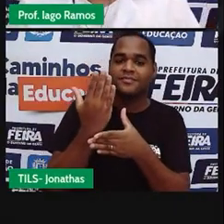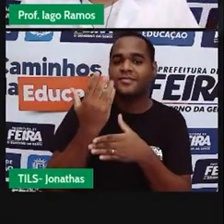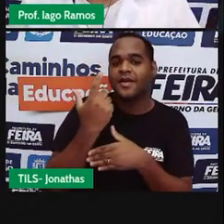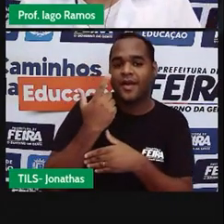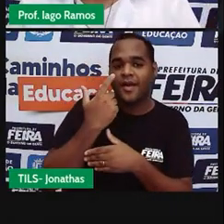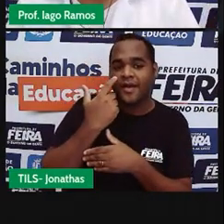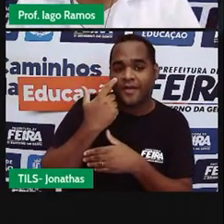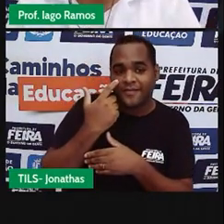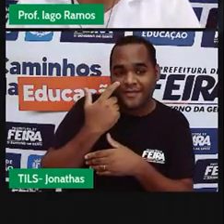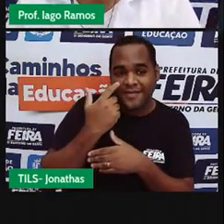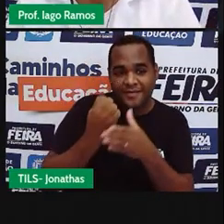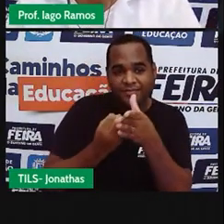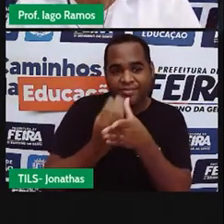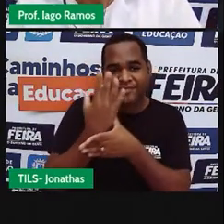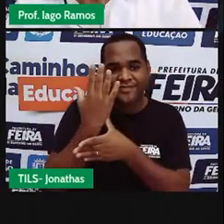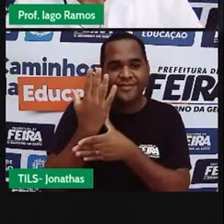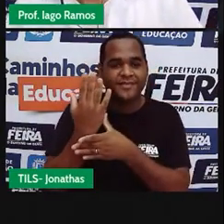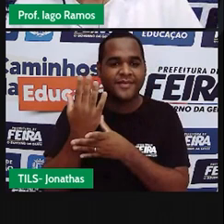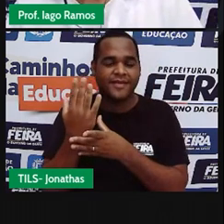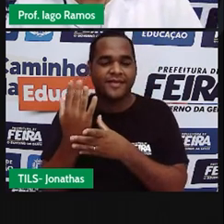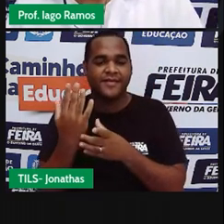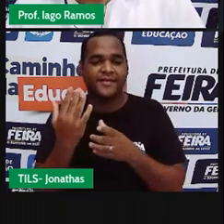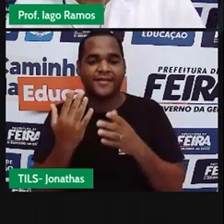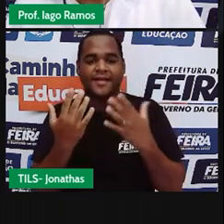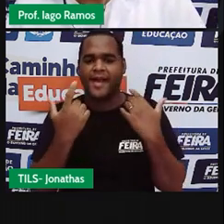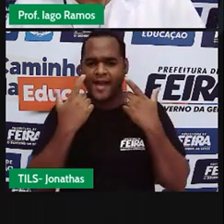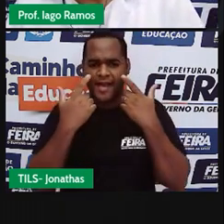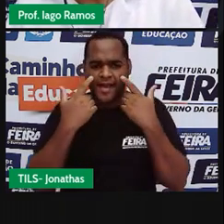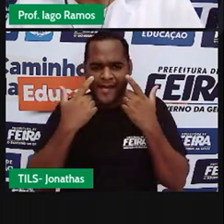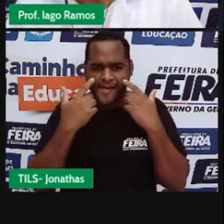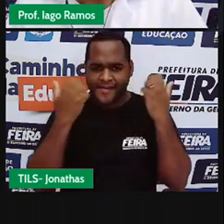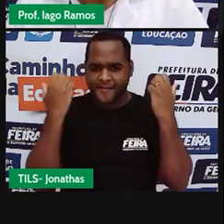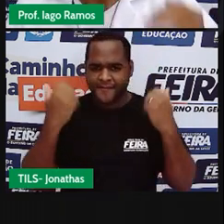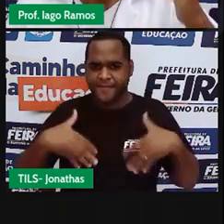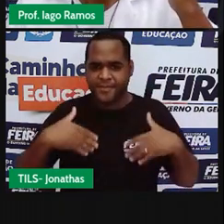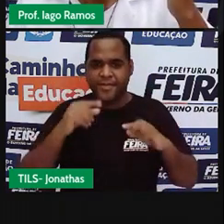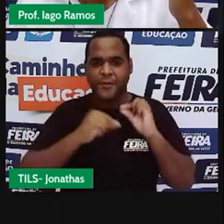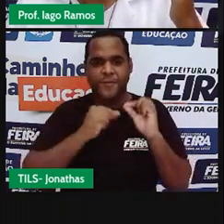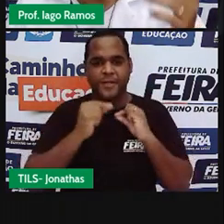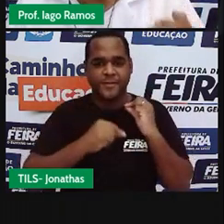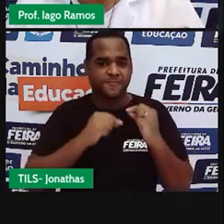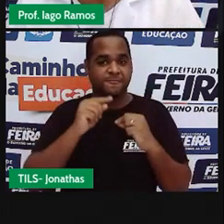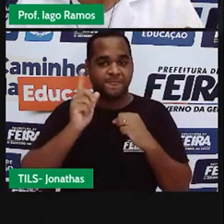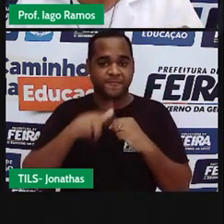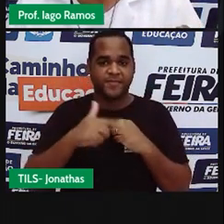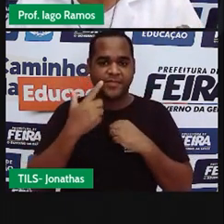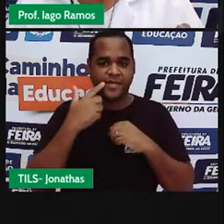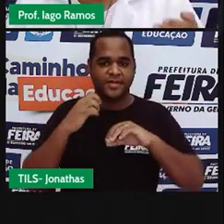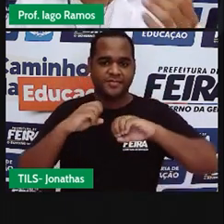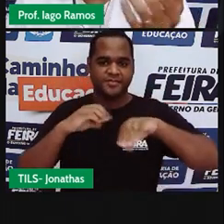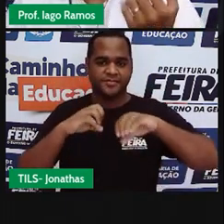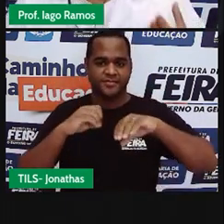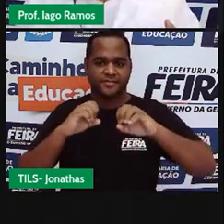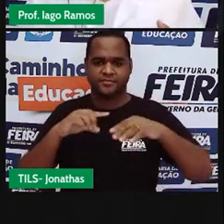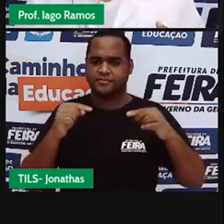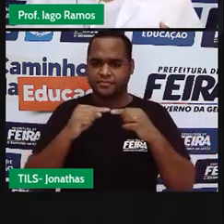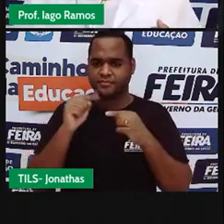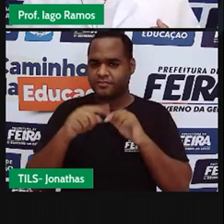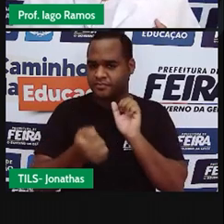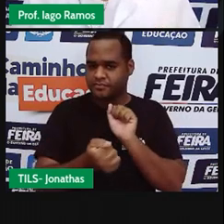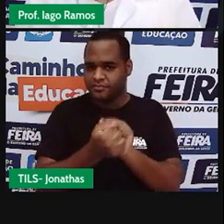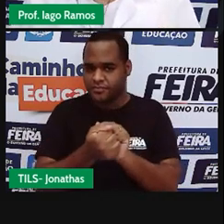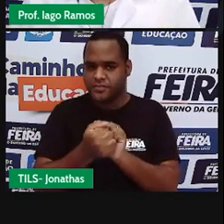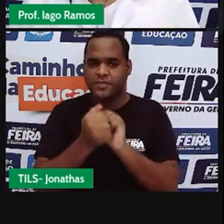num passe de mágica. Então, vamos lá. Bom, essa aula aqui a gente já estudou juntos,